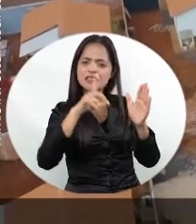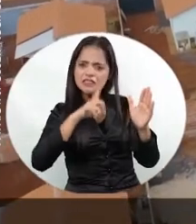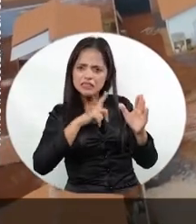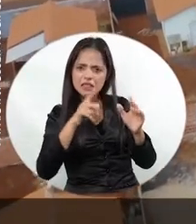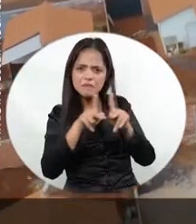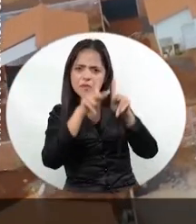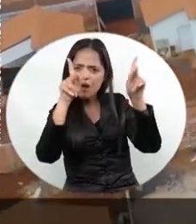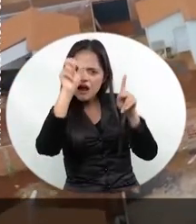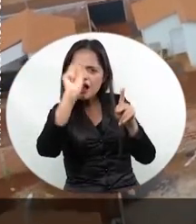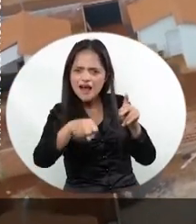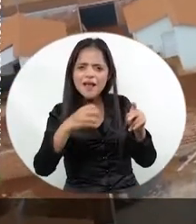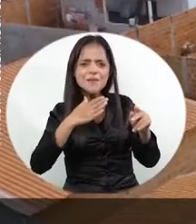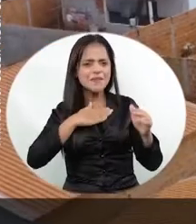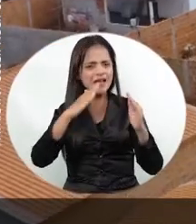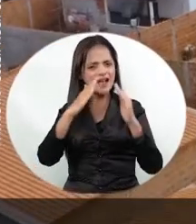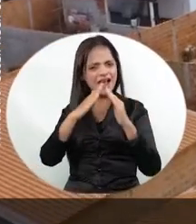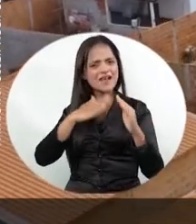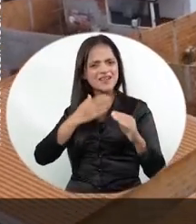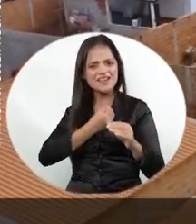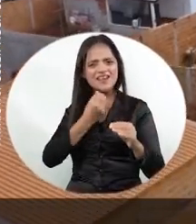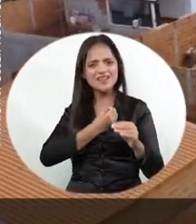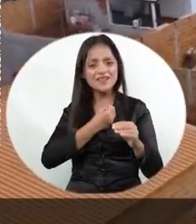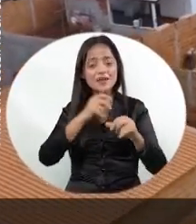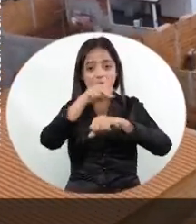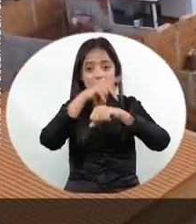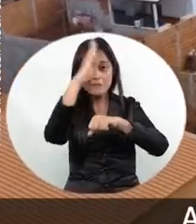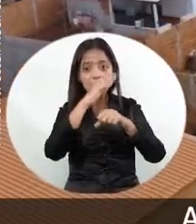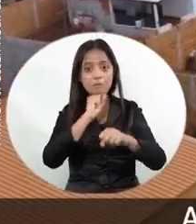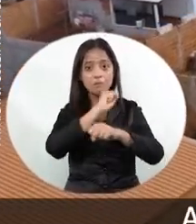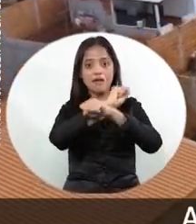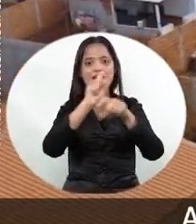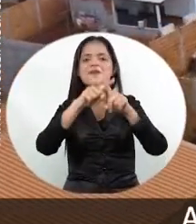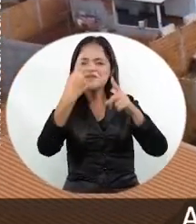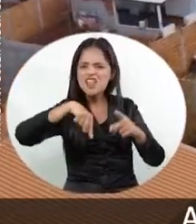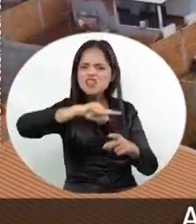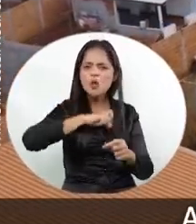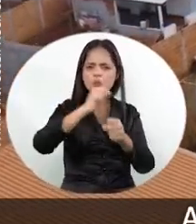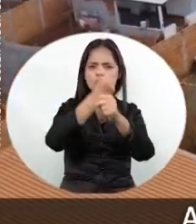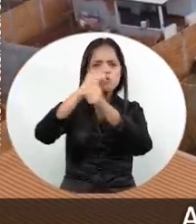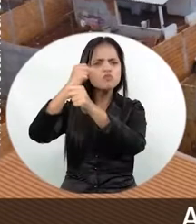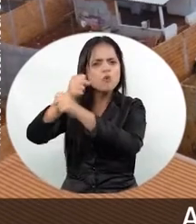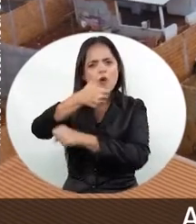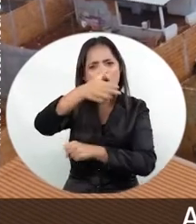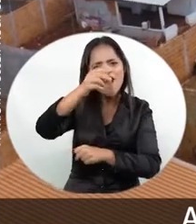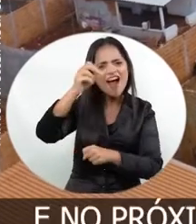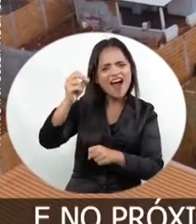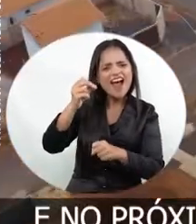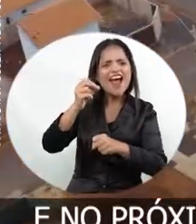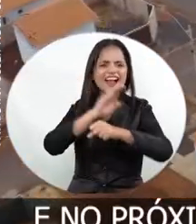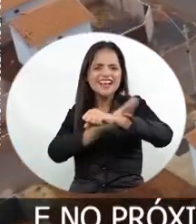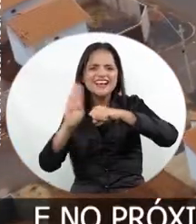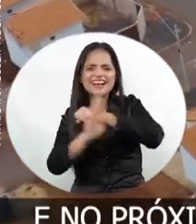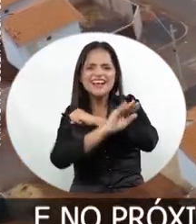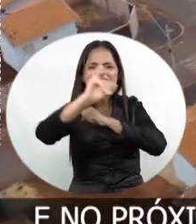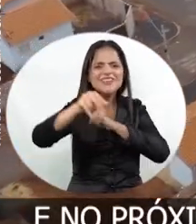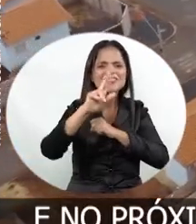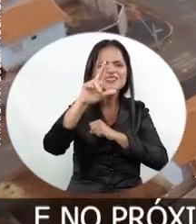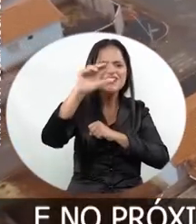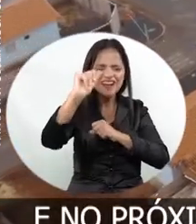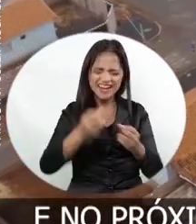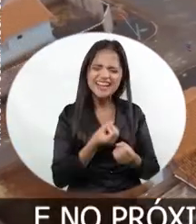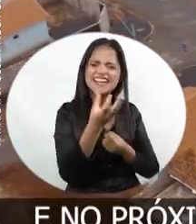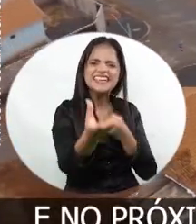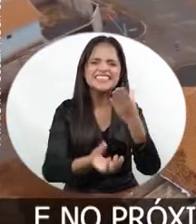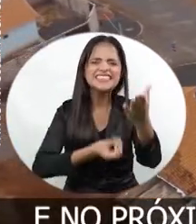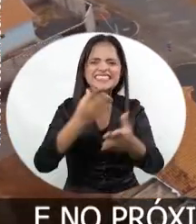Vida paralisado no Brasil, nós construímos e entregamos as 100 casas do conjunto Jucarantes 3. E no próximo mandato,